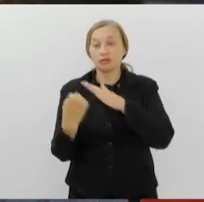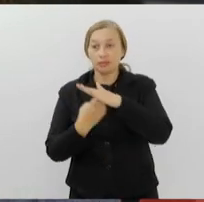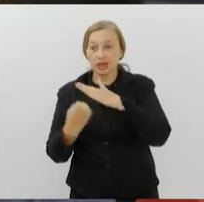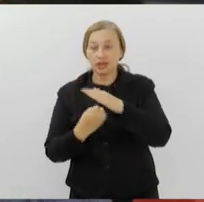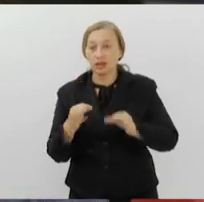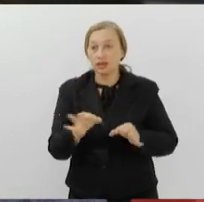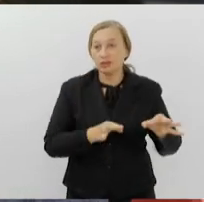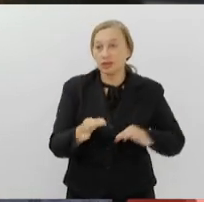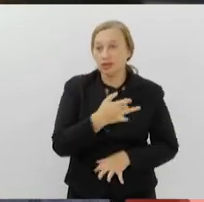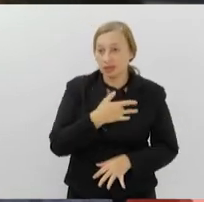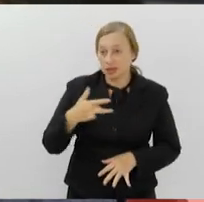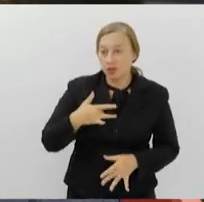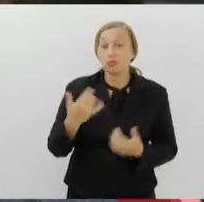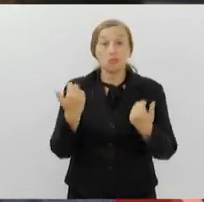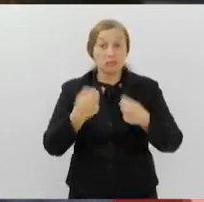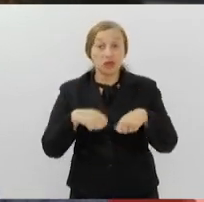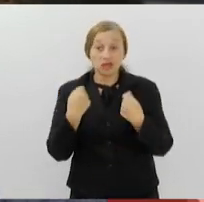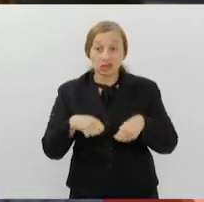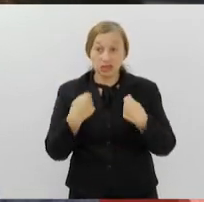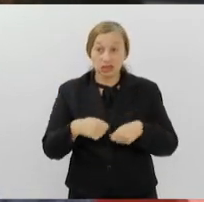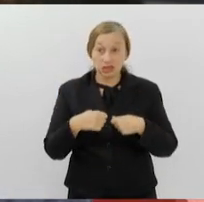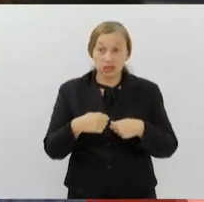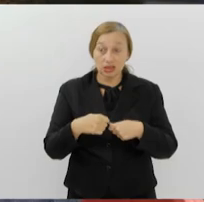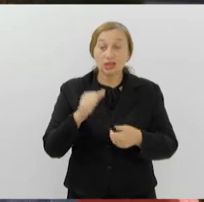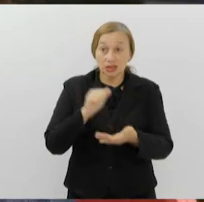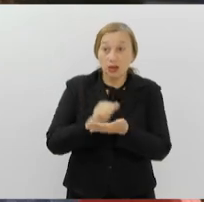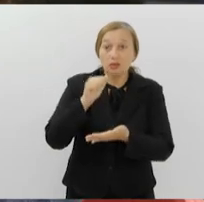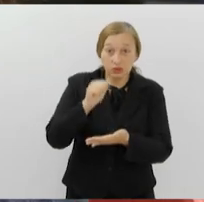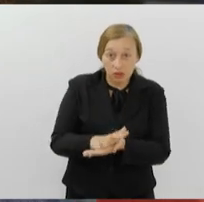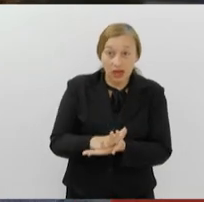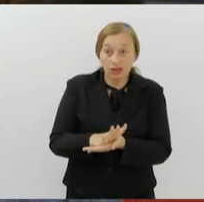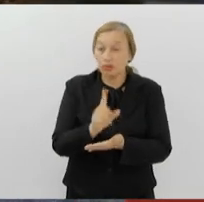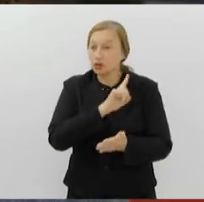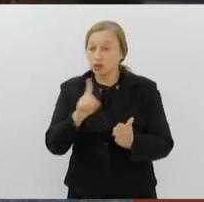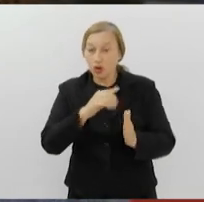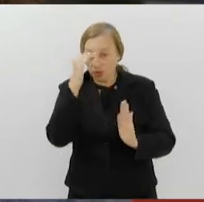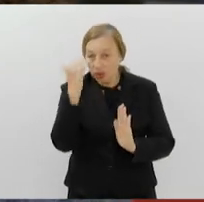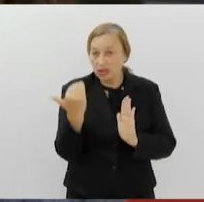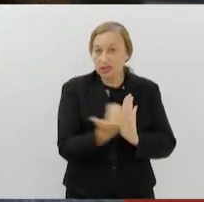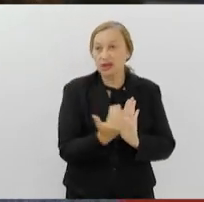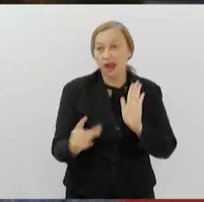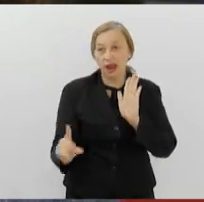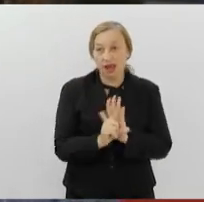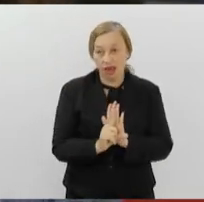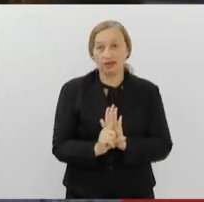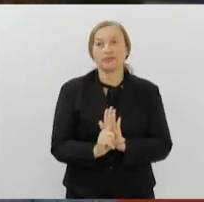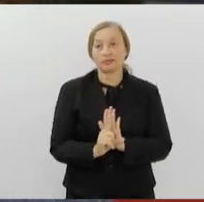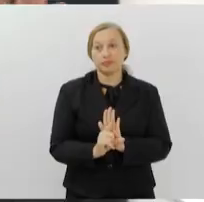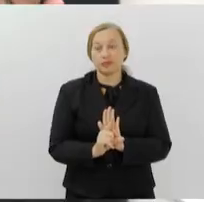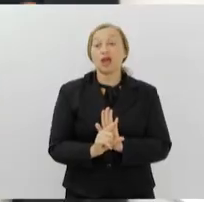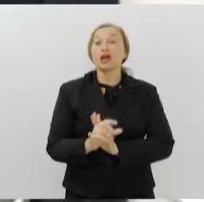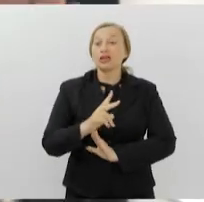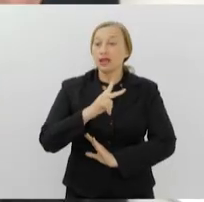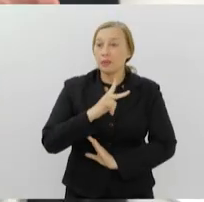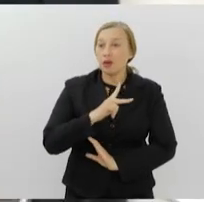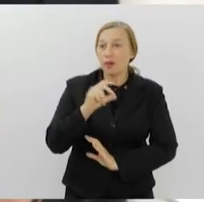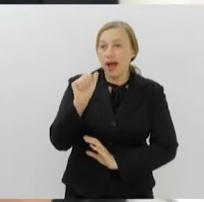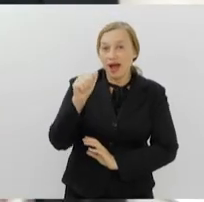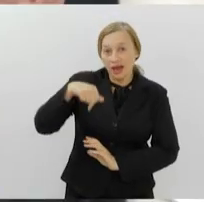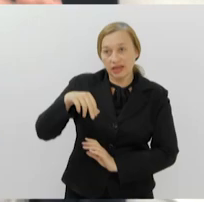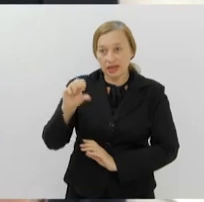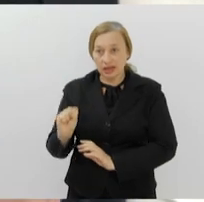operadora de planos de saúde precisa ser multada para que ela consiga cumprir todas as determinações da própria ANS. A Comissão